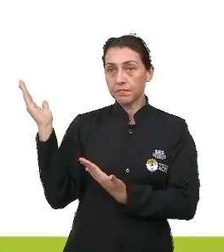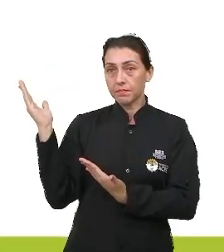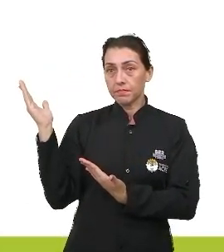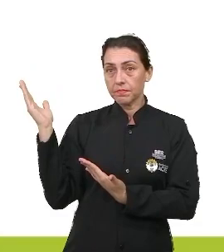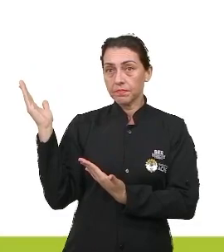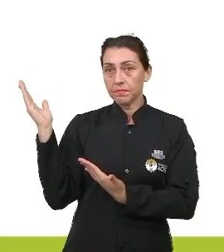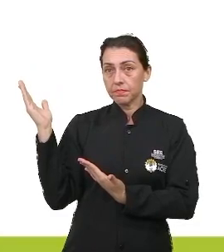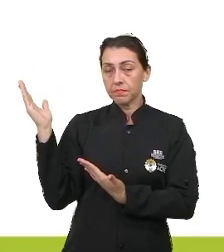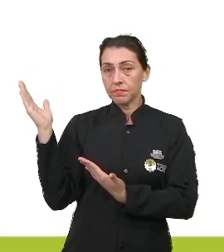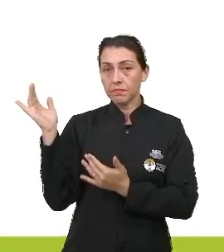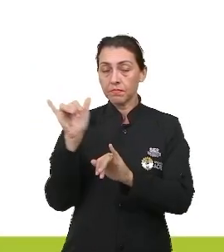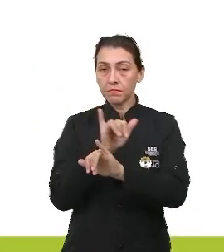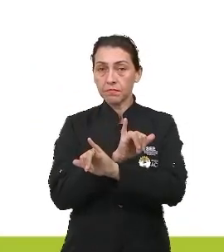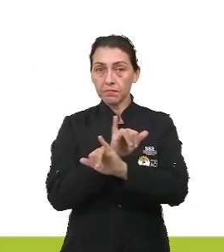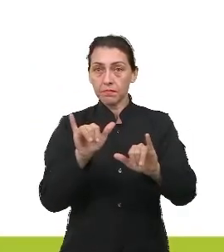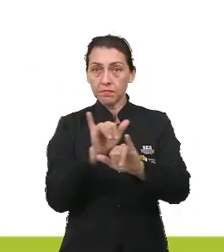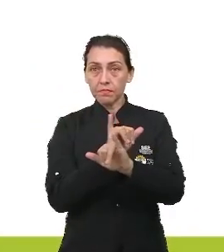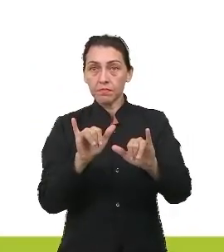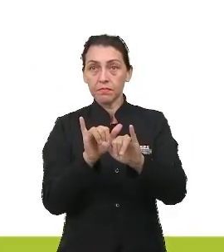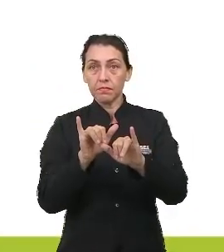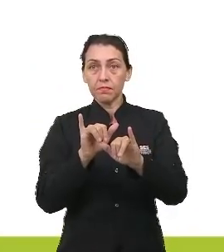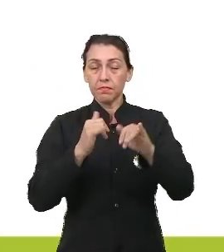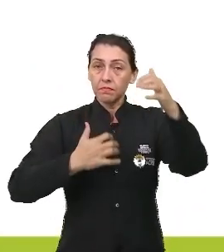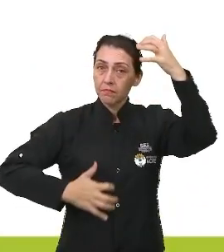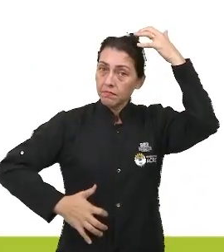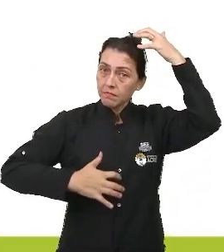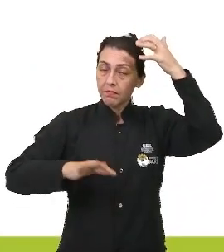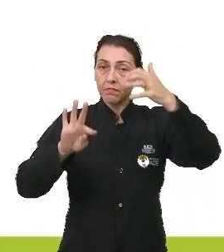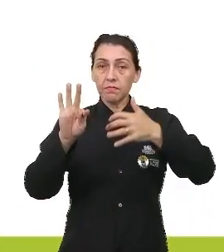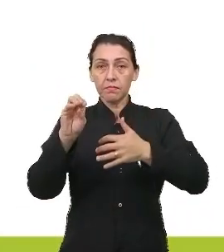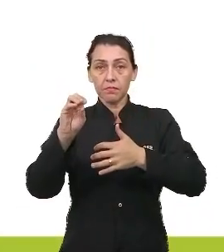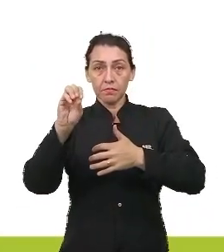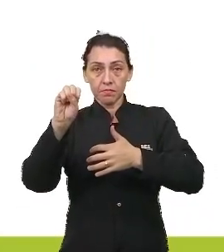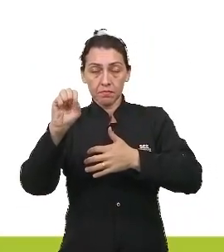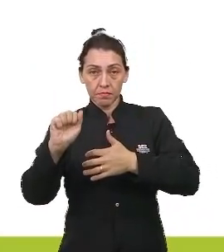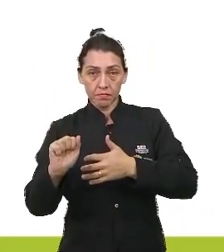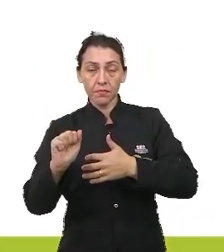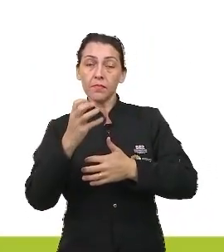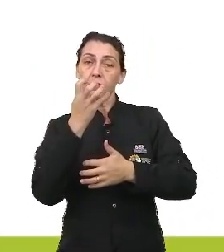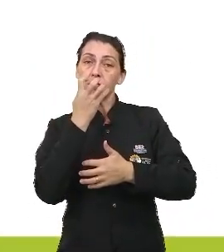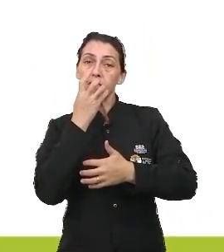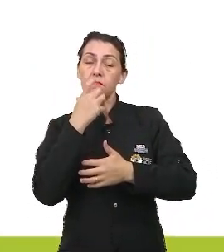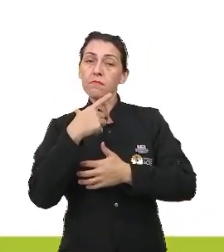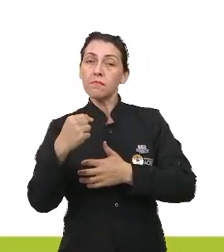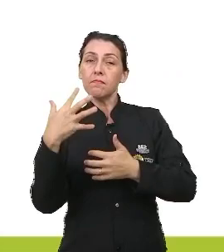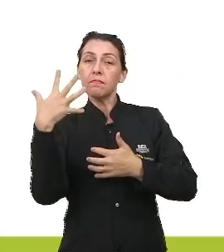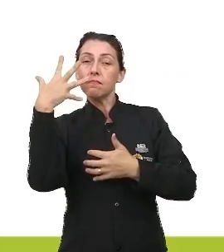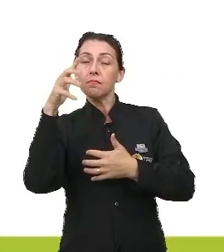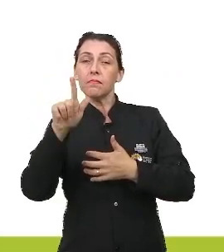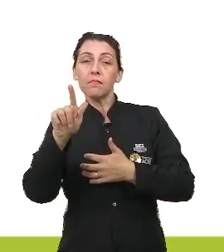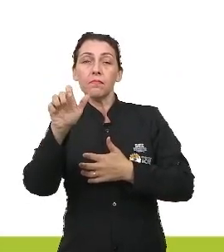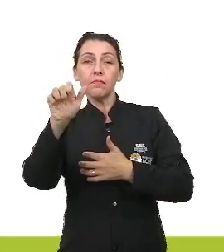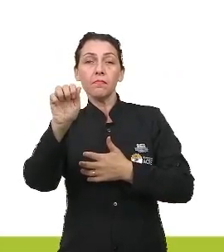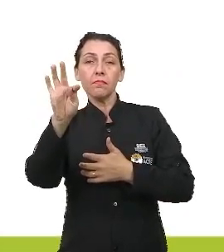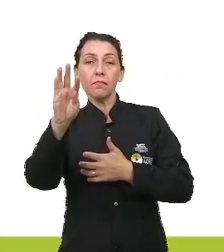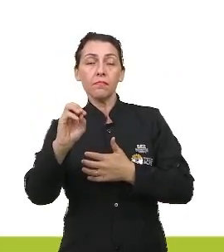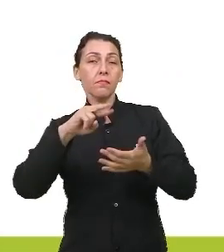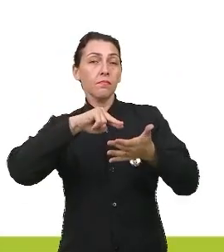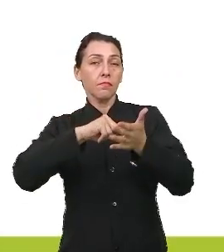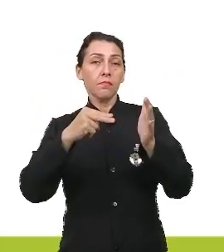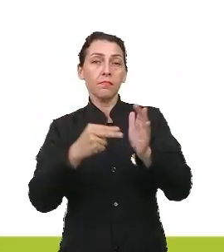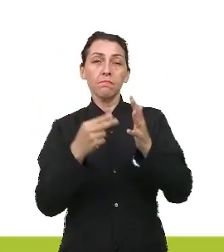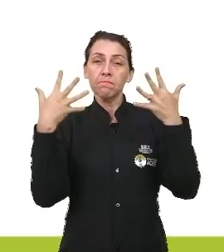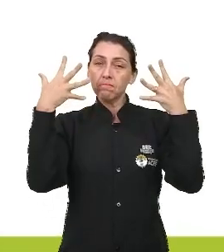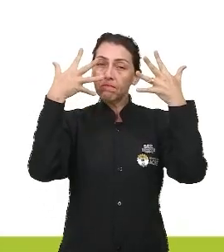peça publicitária, banho e tosa, aqui o seu cão sai um gato. Gato, no caso, é sendo